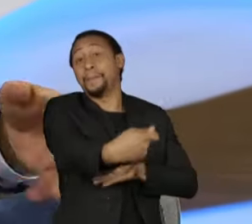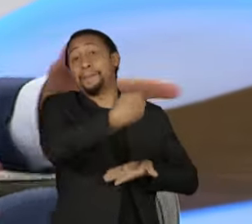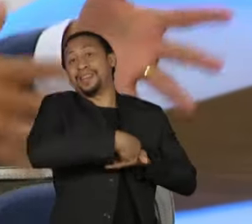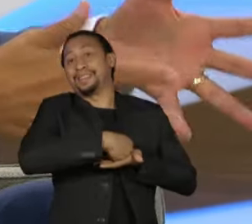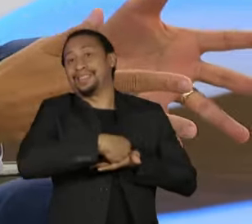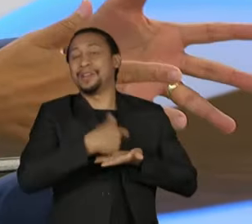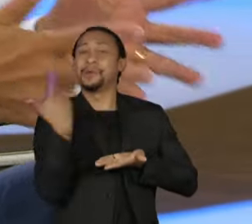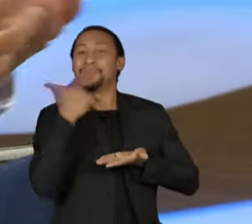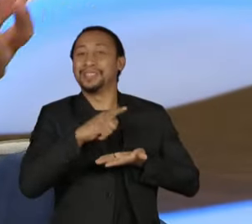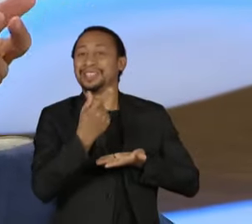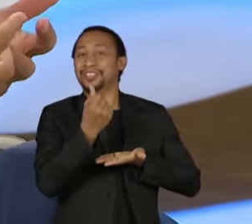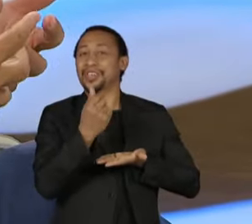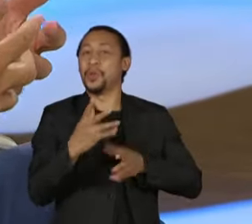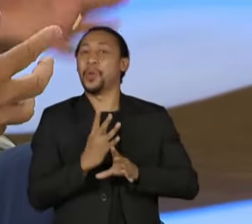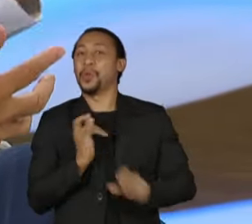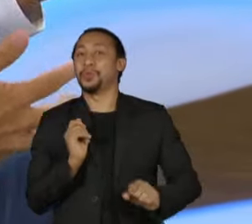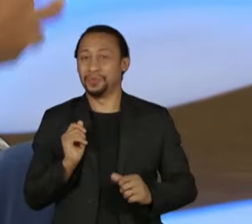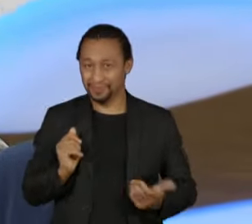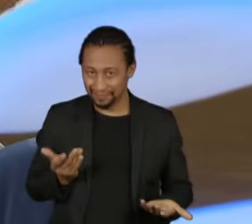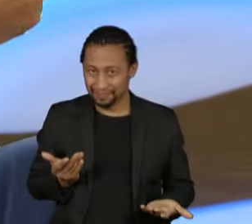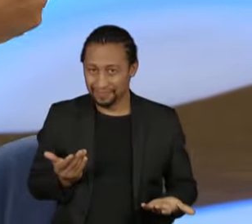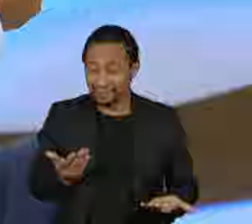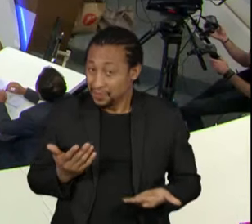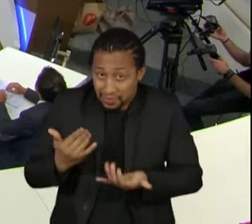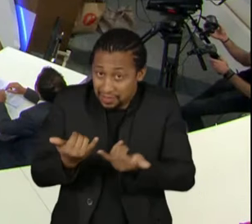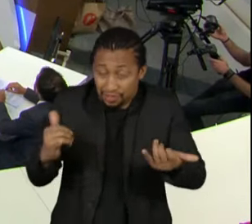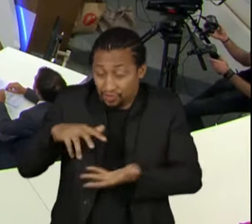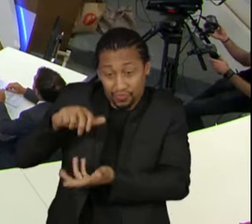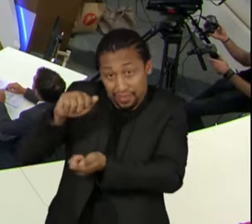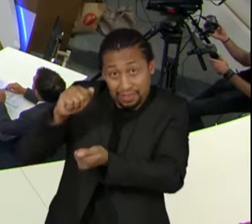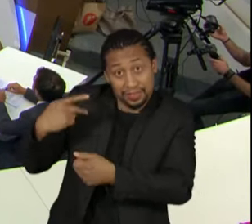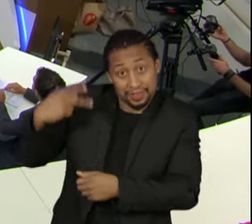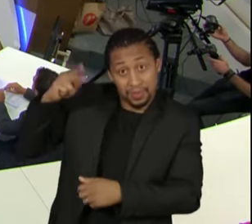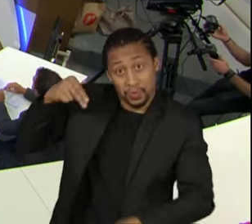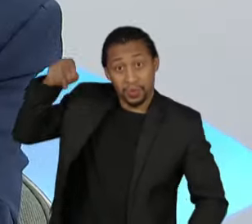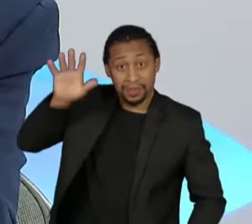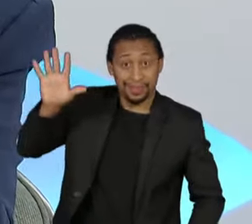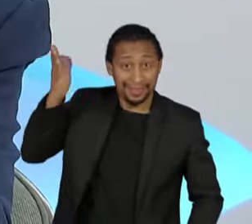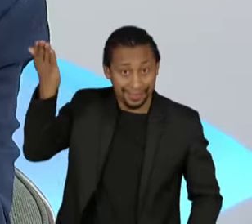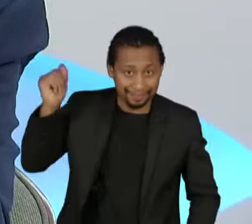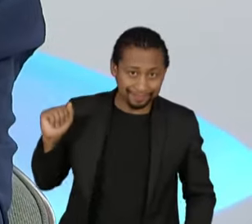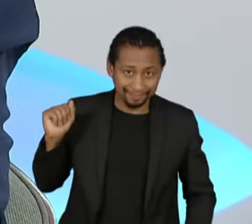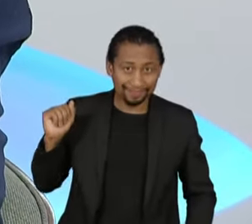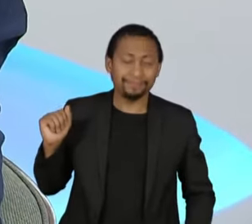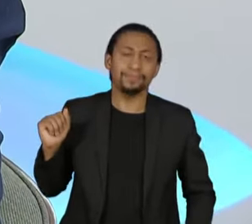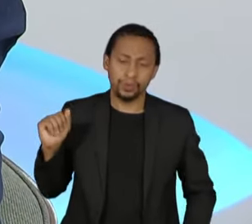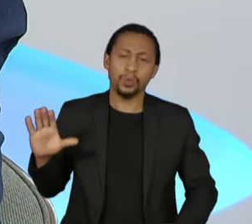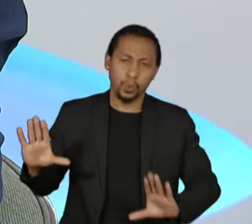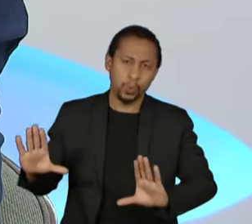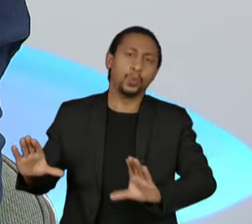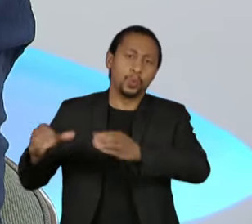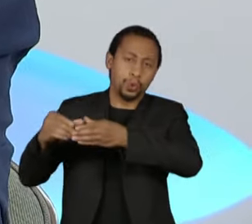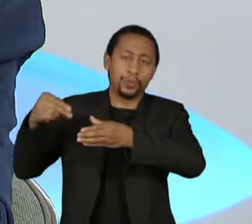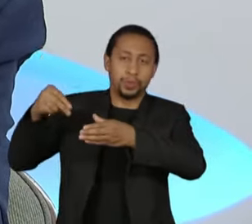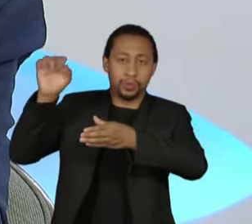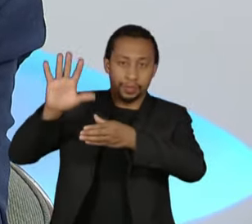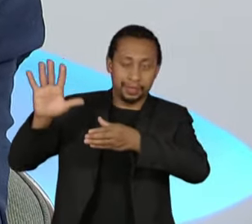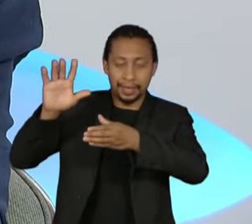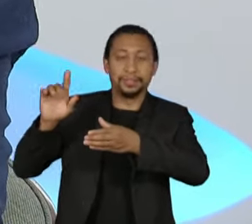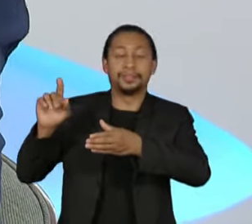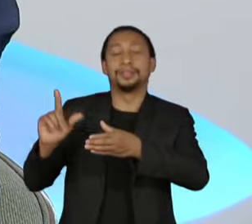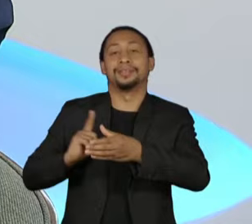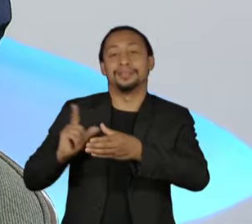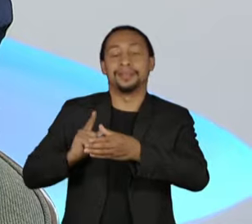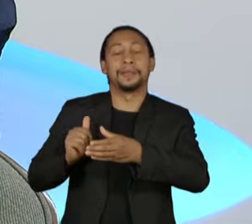tecnologia. É isso que a gente quer fazer com a União. Então, acertamos de que o consórcio nordeste já está a Maria Fernanda Coelho, que